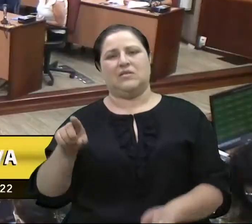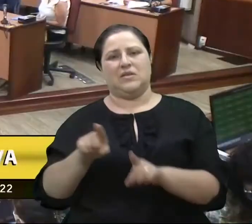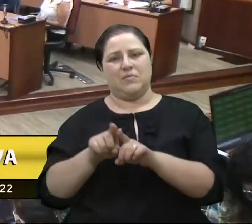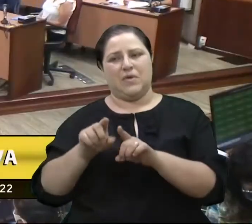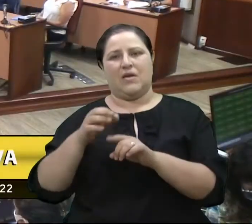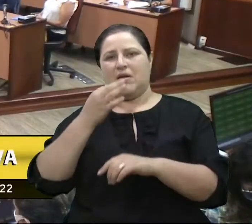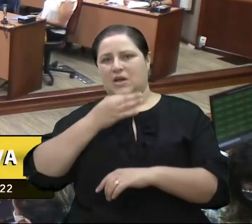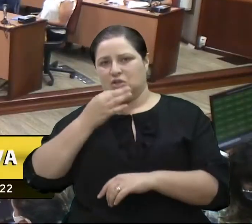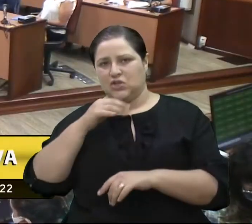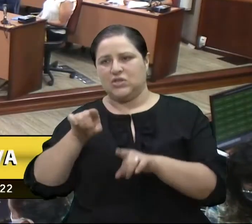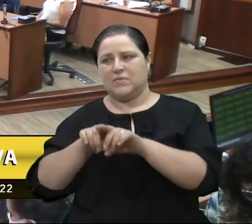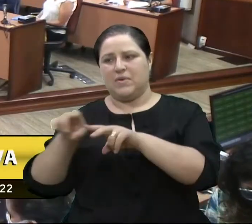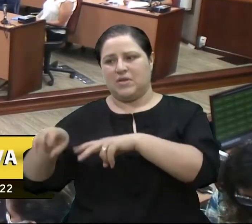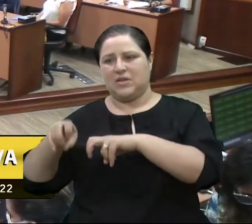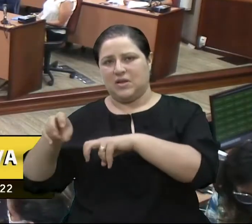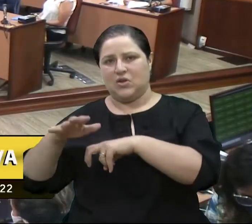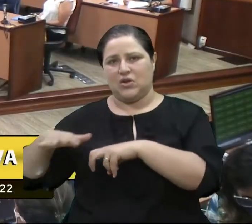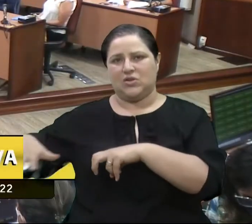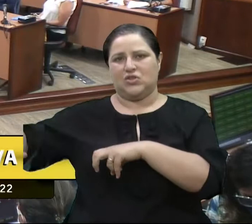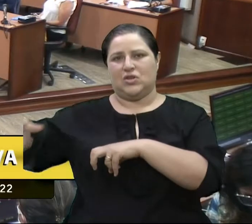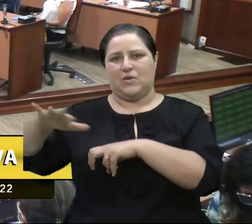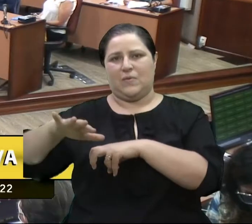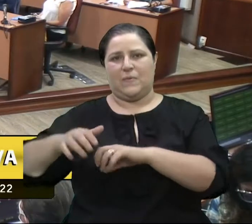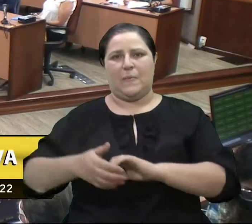Obrigado, vereador Velocino. Vereador Dambroz.